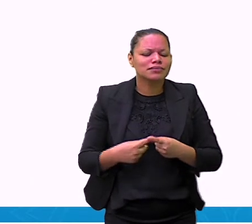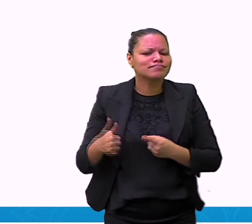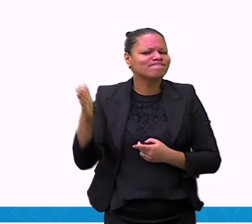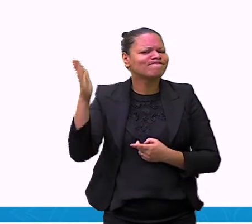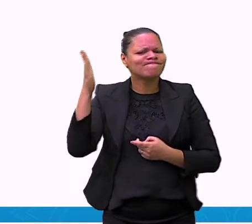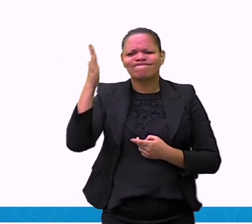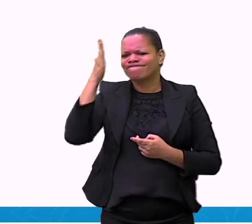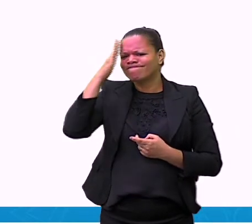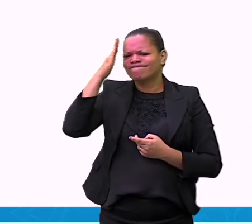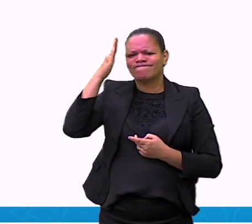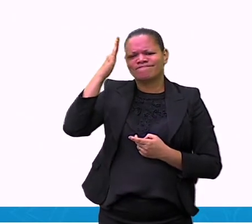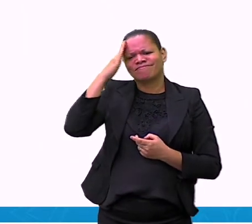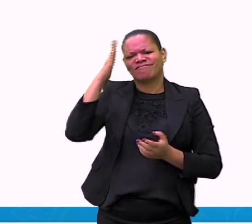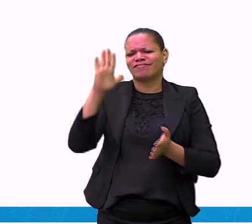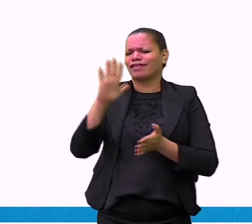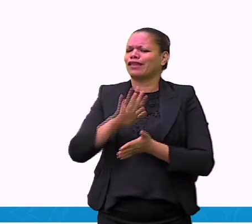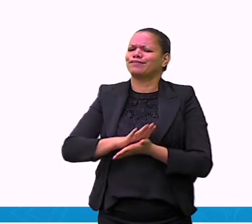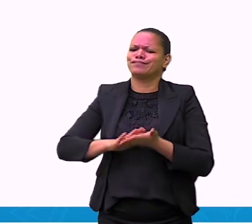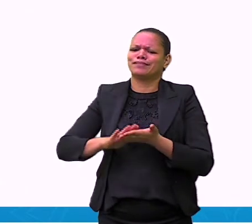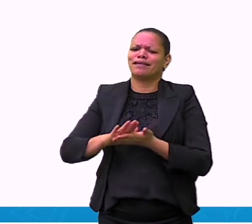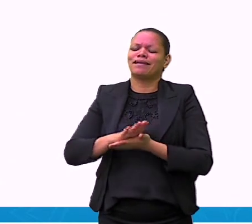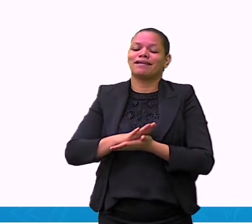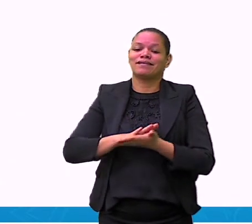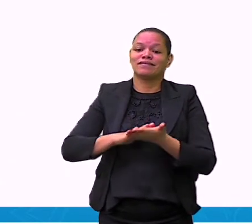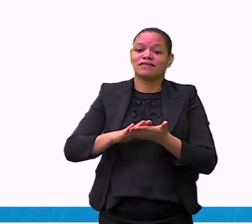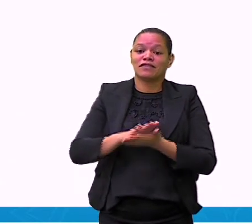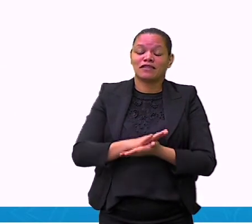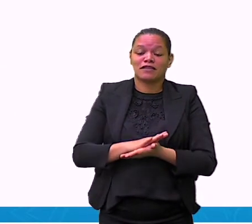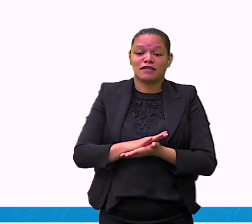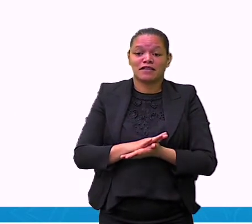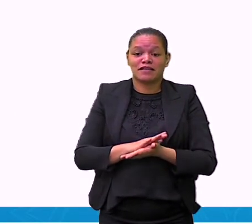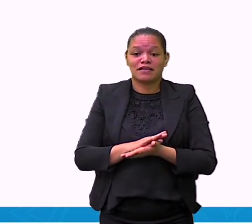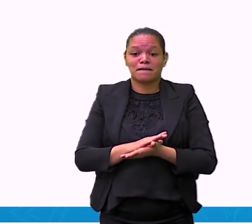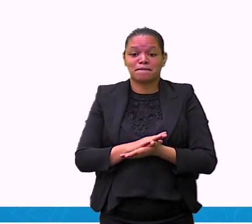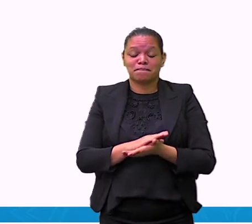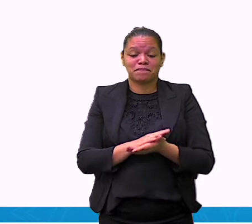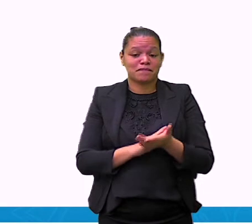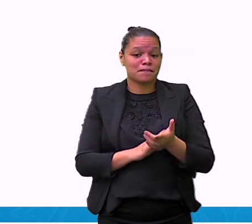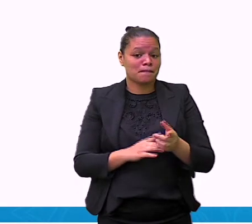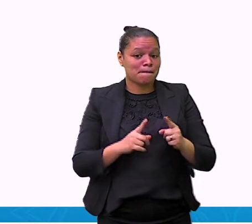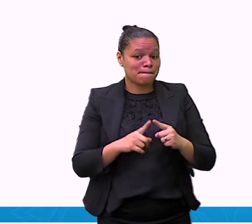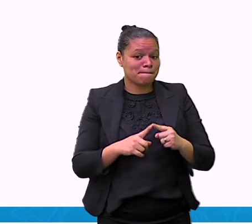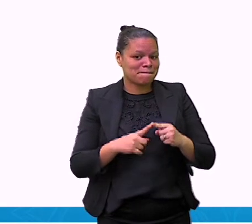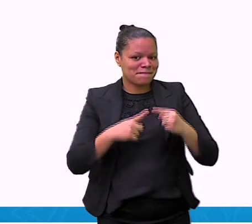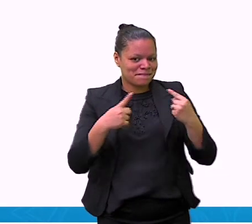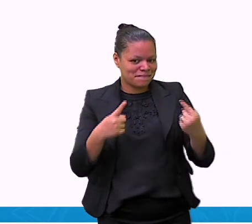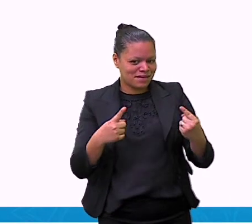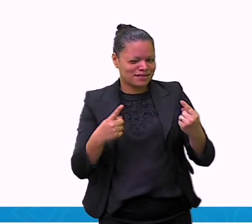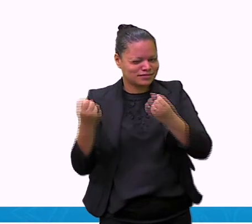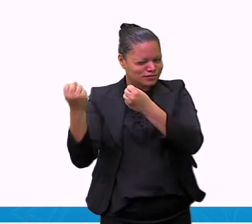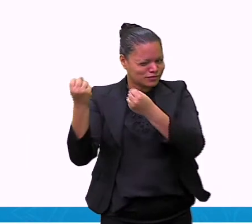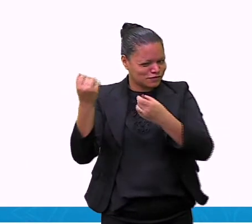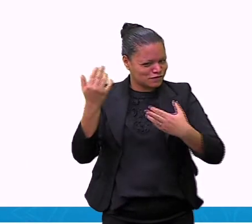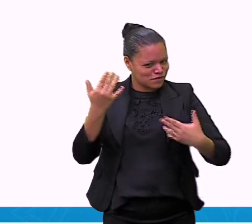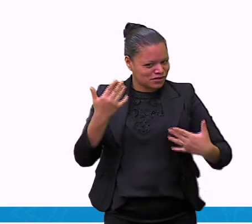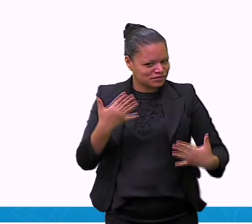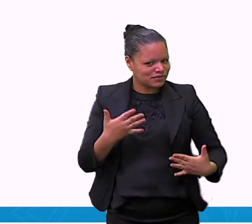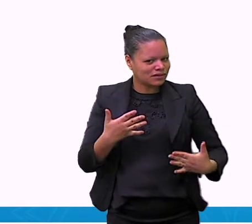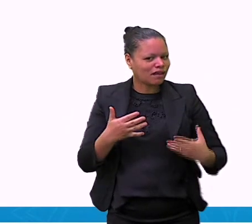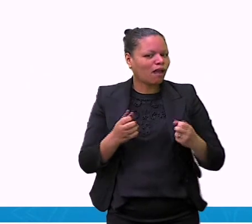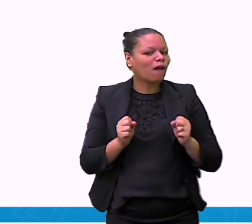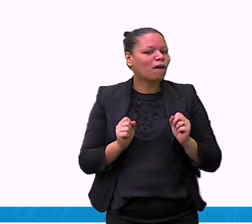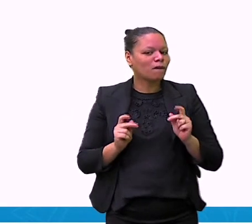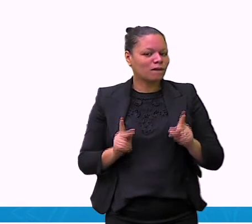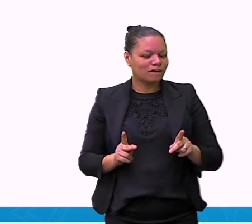macacos são inteligentes, que eles aprendem copiando, seguindo a sua mãe,